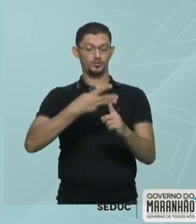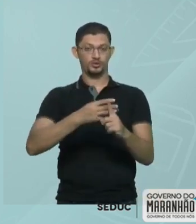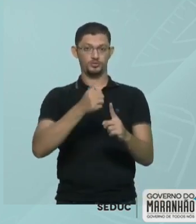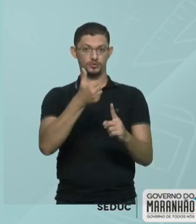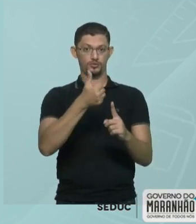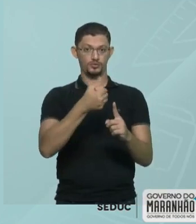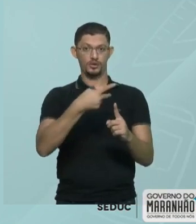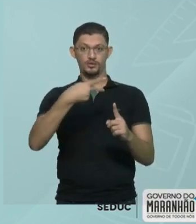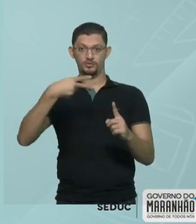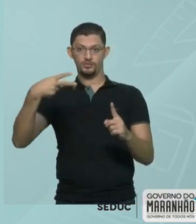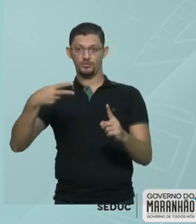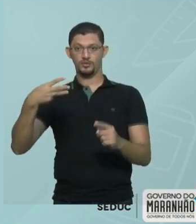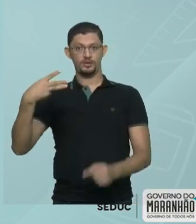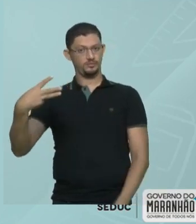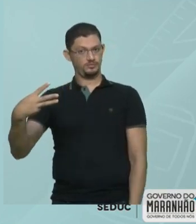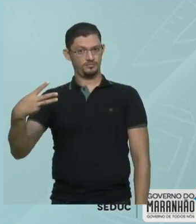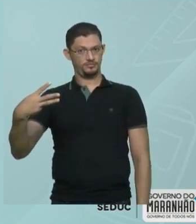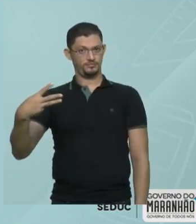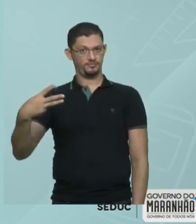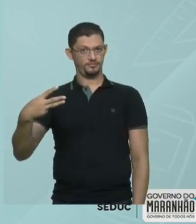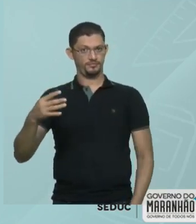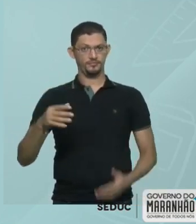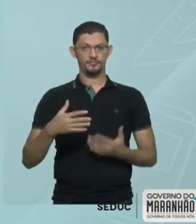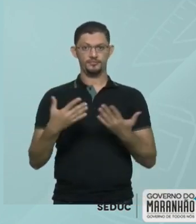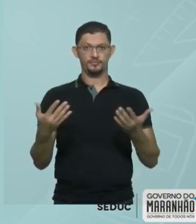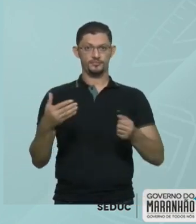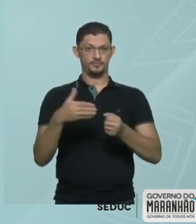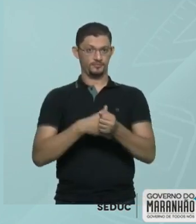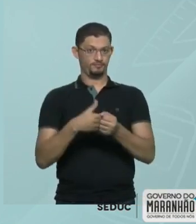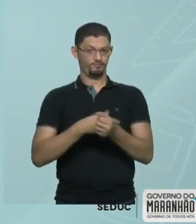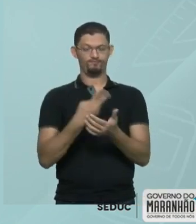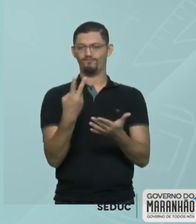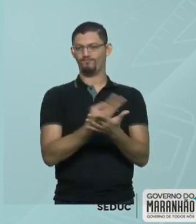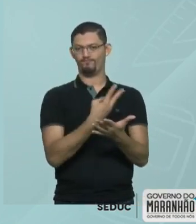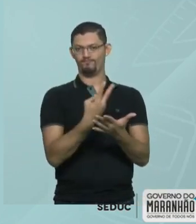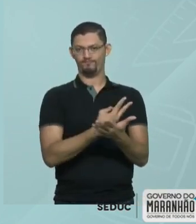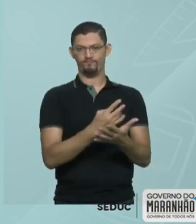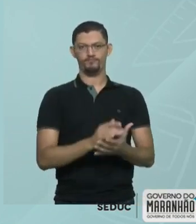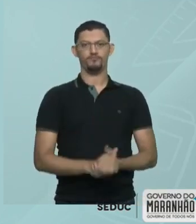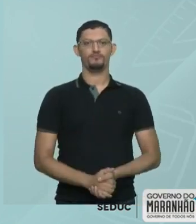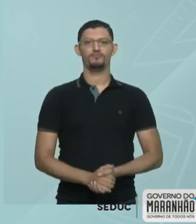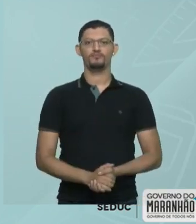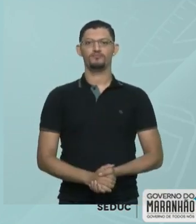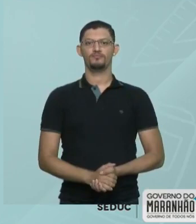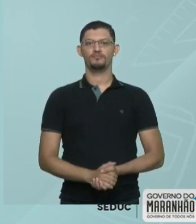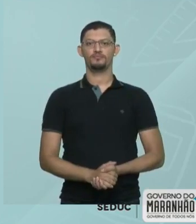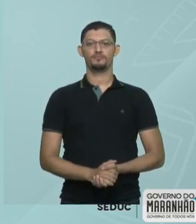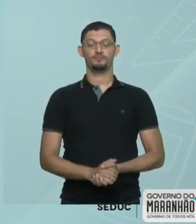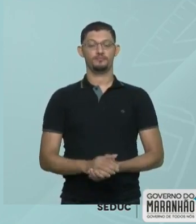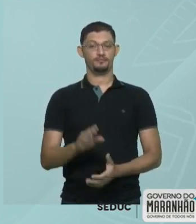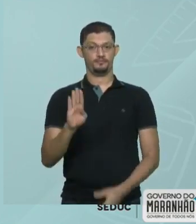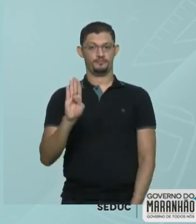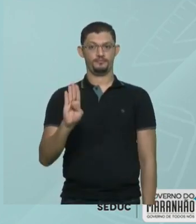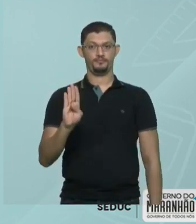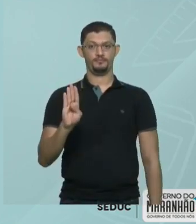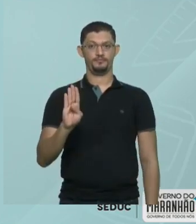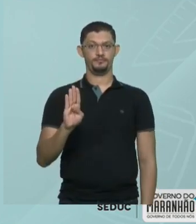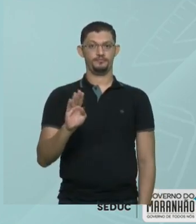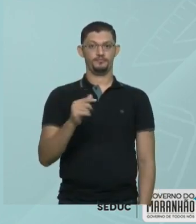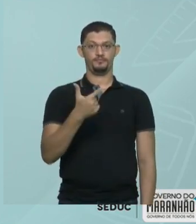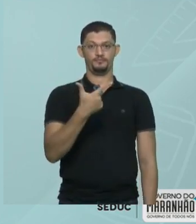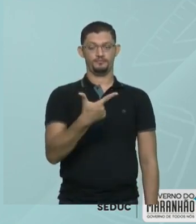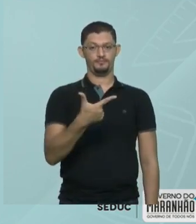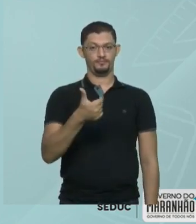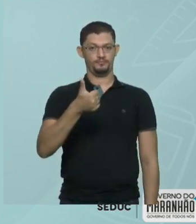é 3 e não 5. Logo, essa senha está incorreta. Na letra B, 2